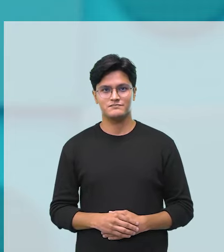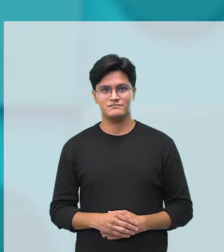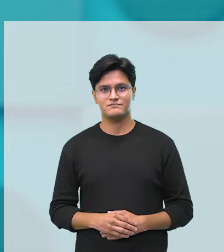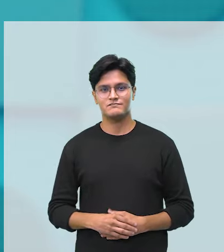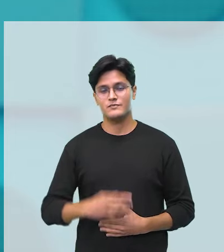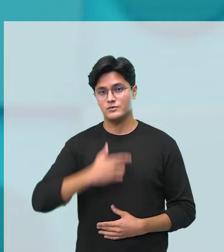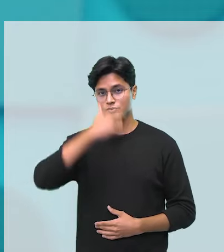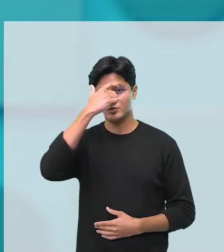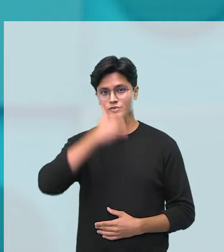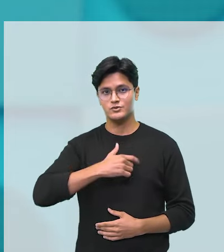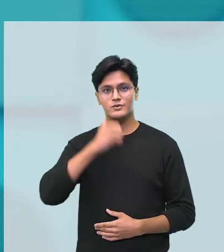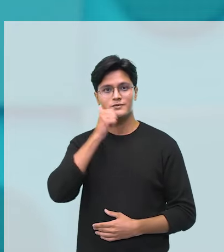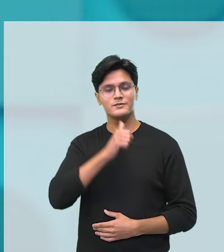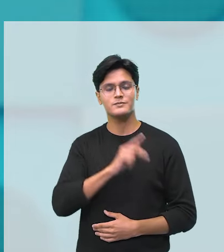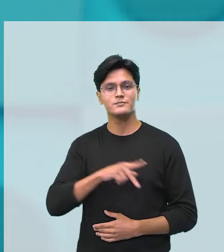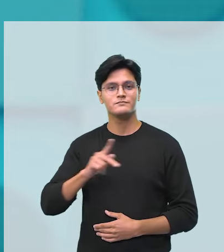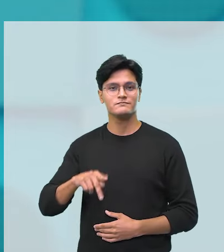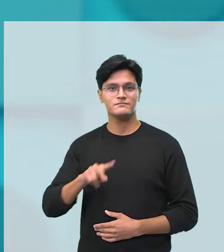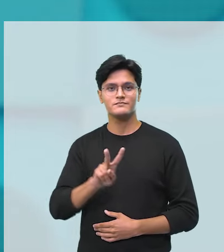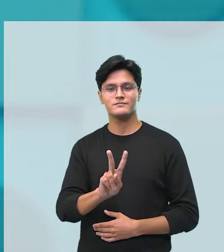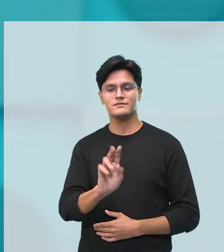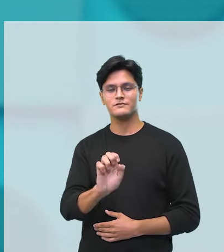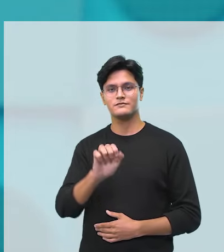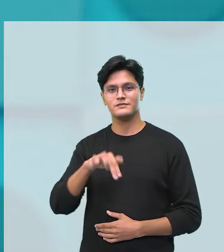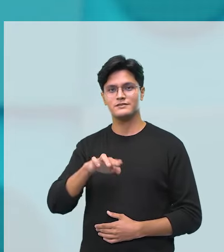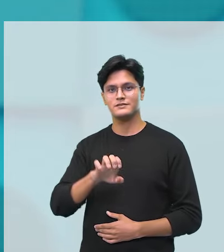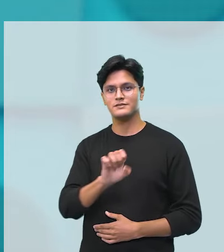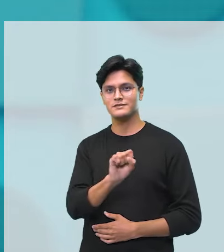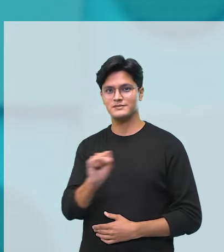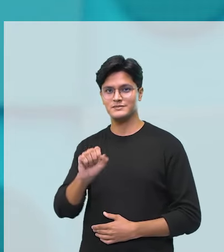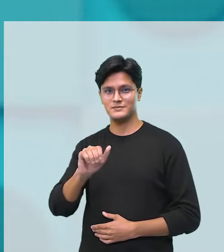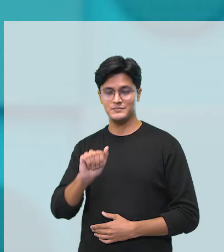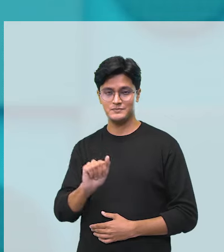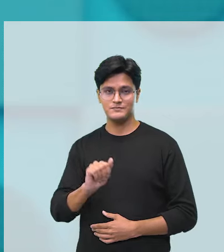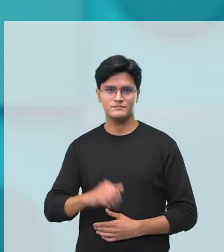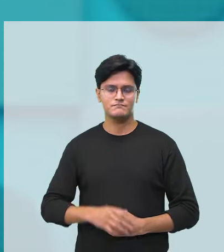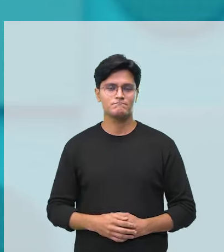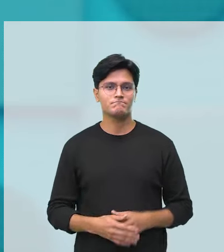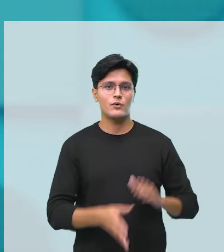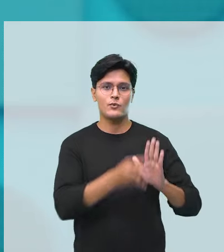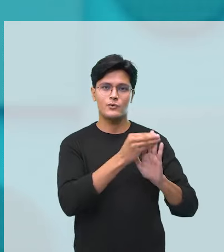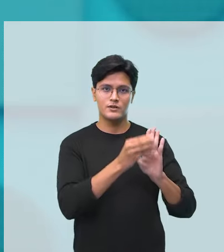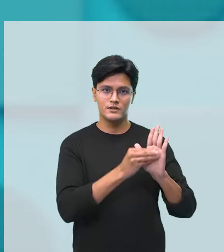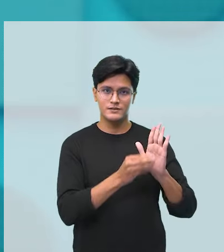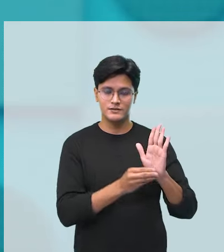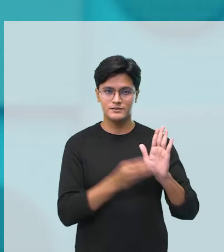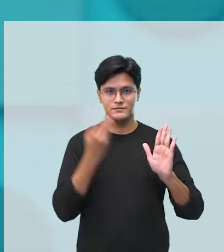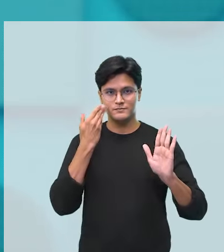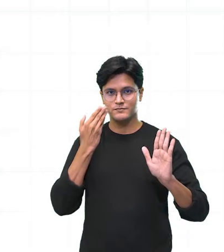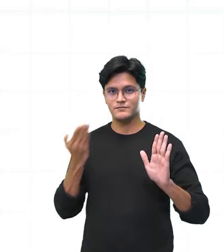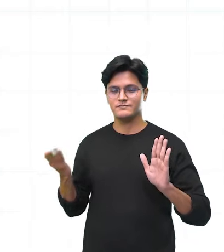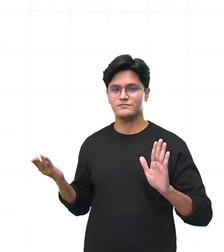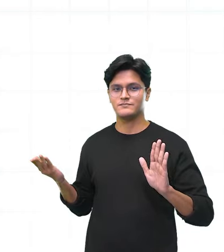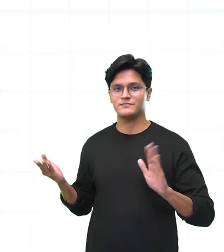Eu sou a professora Vanessa Mafra. Vamos verificar o nosso conteúdo?